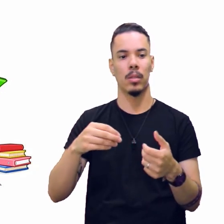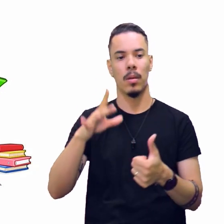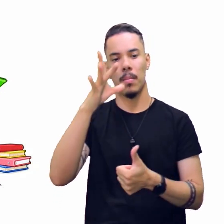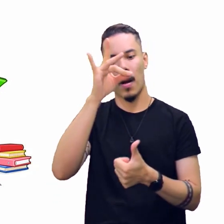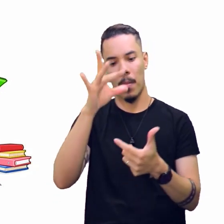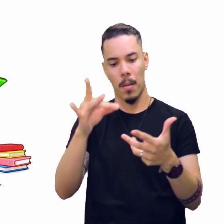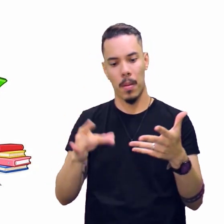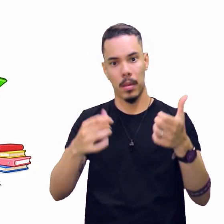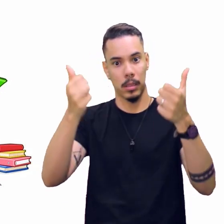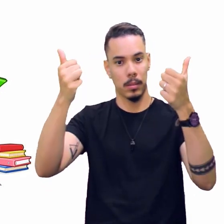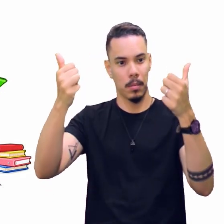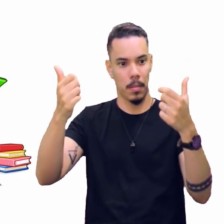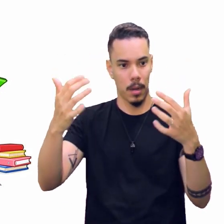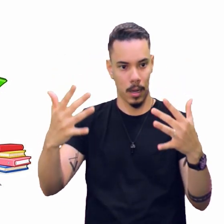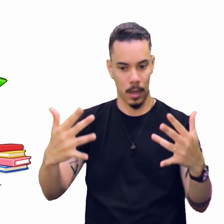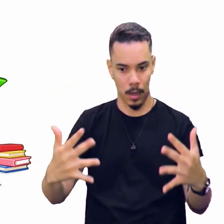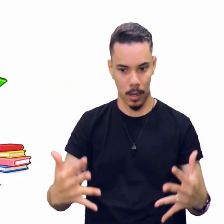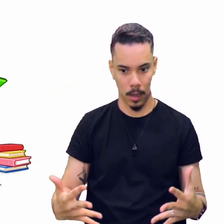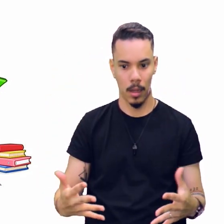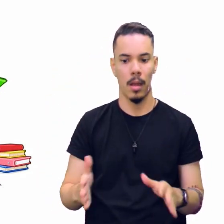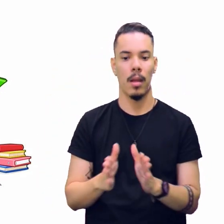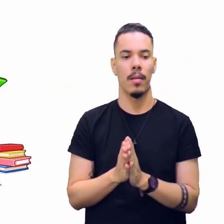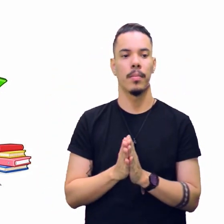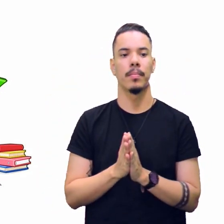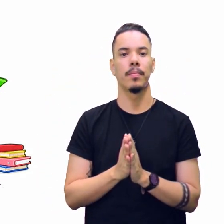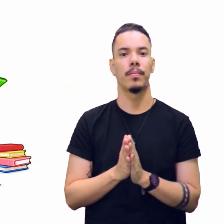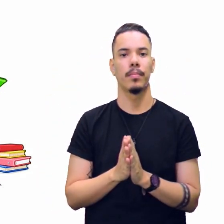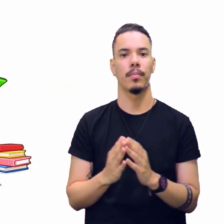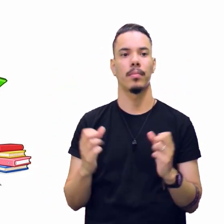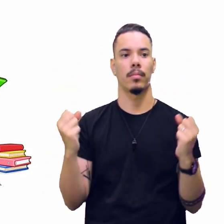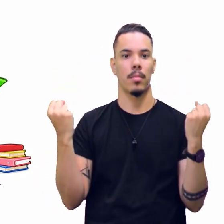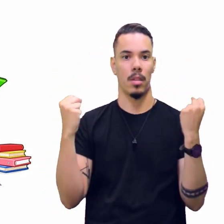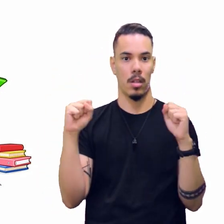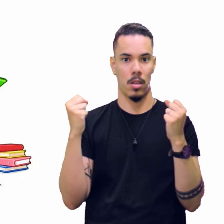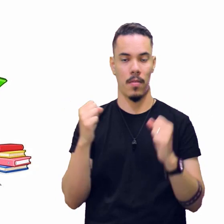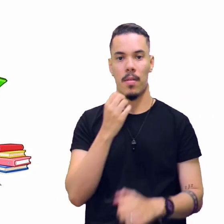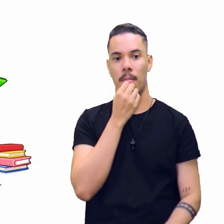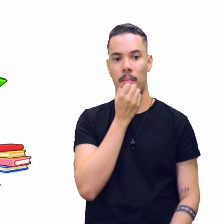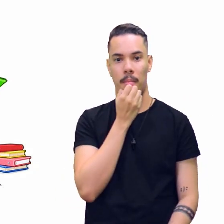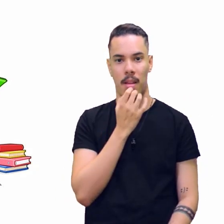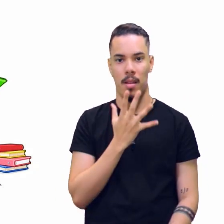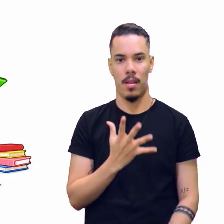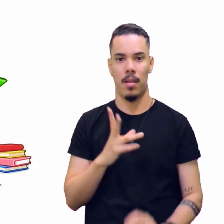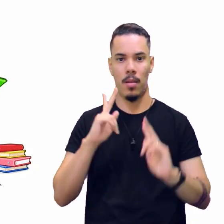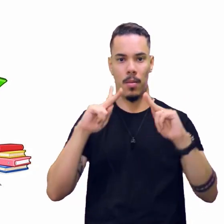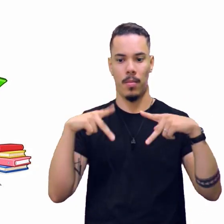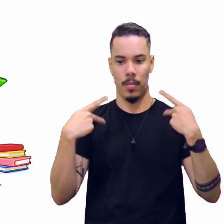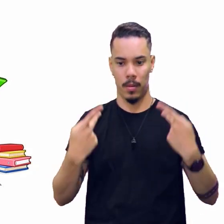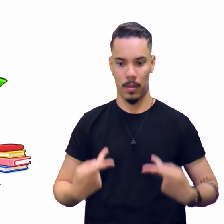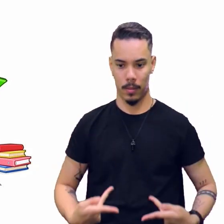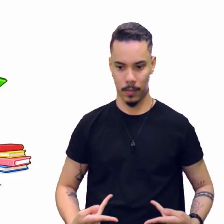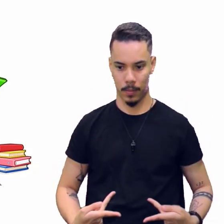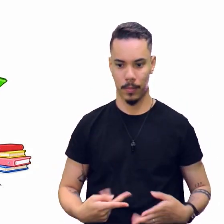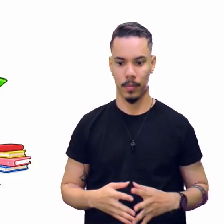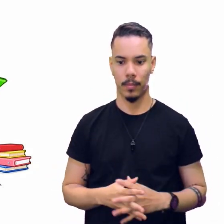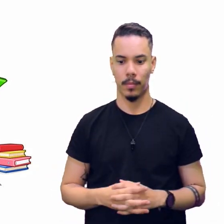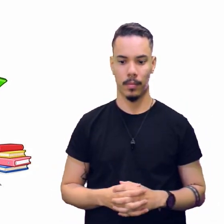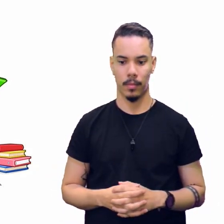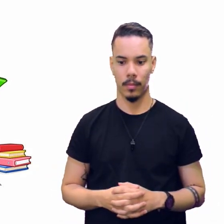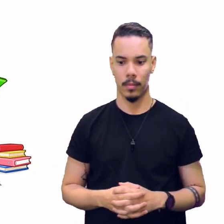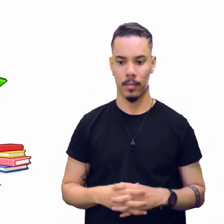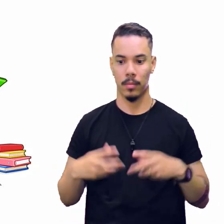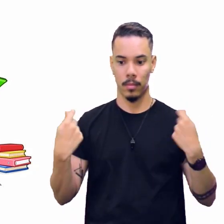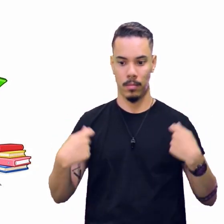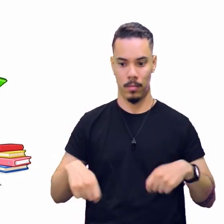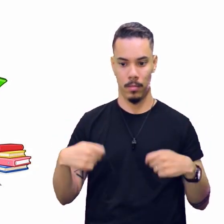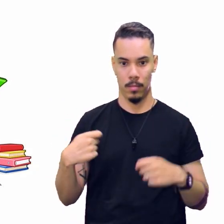atividade faz bem ao ser humano, beleza? É necessário você